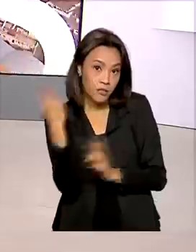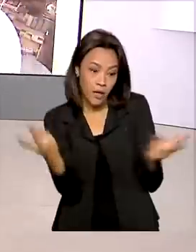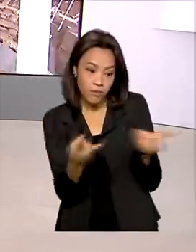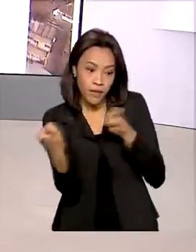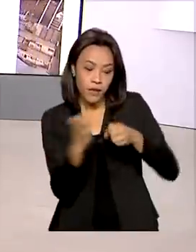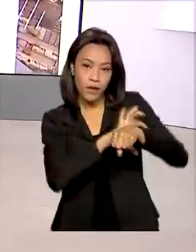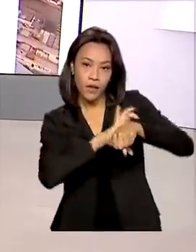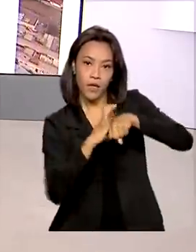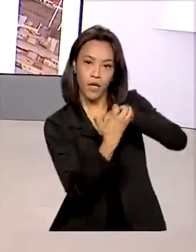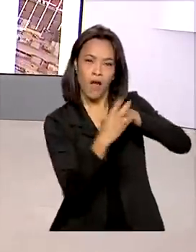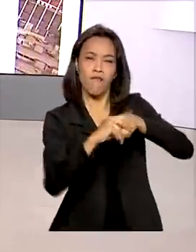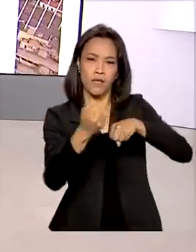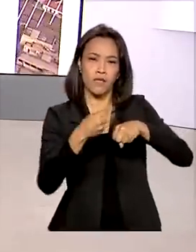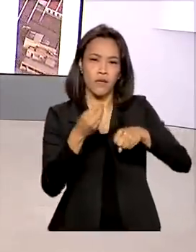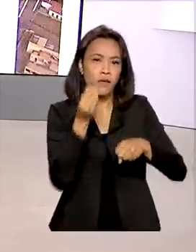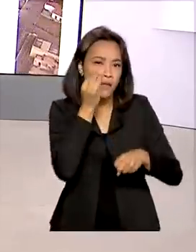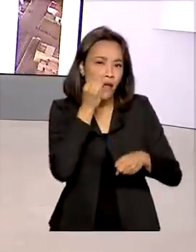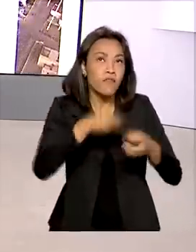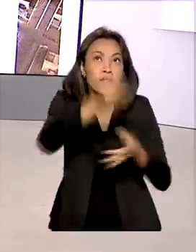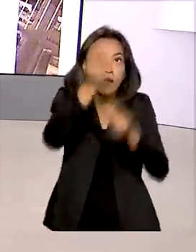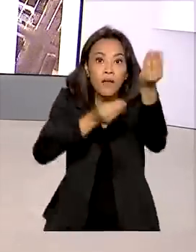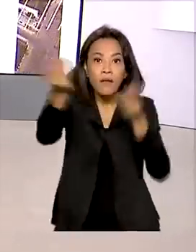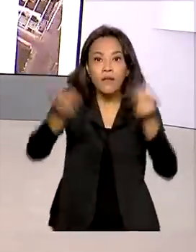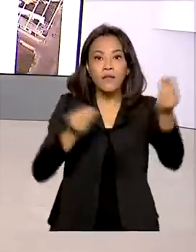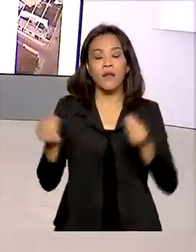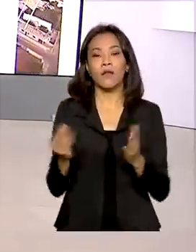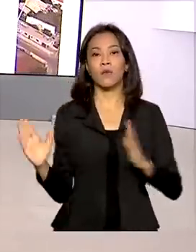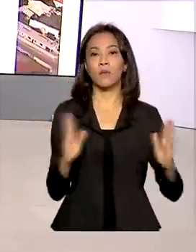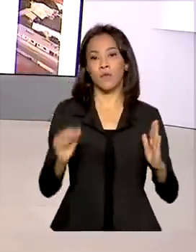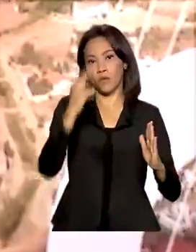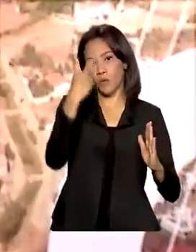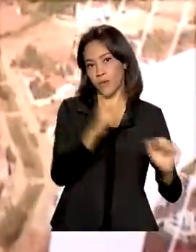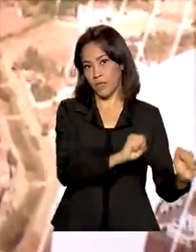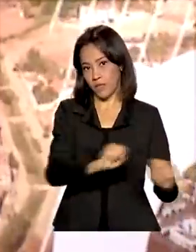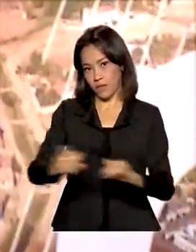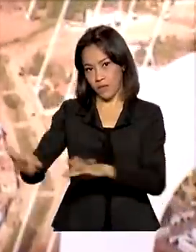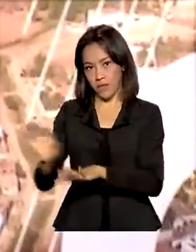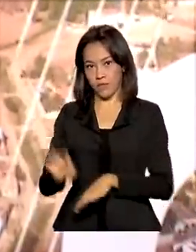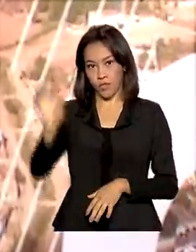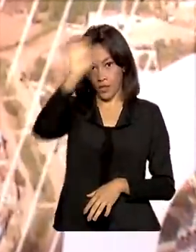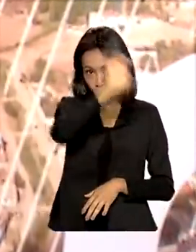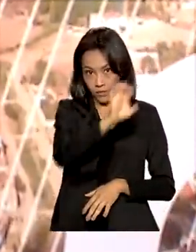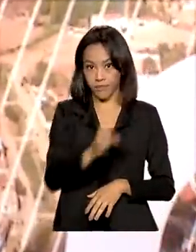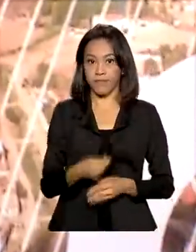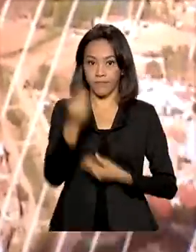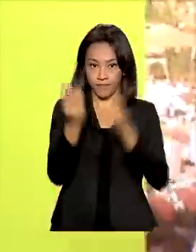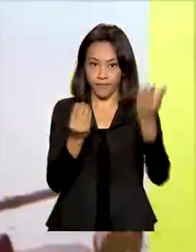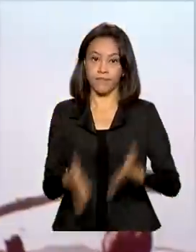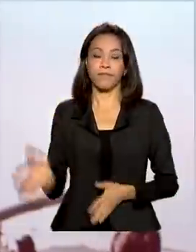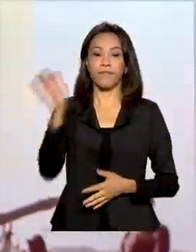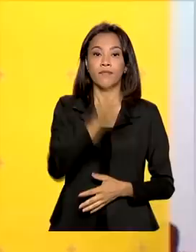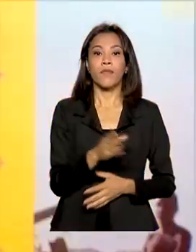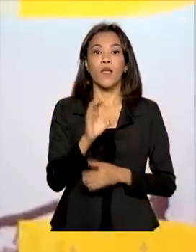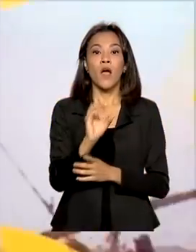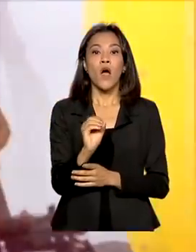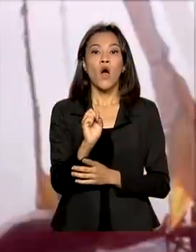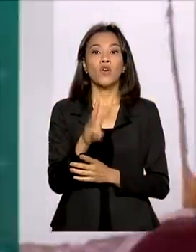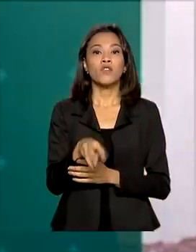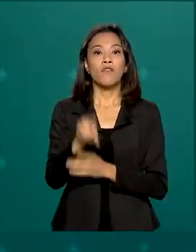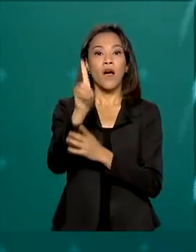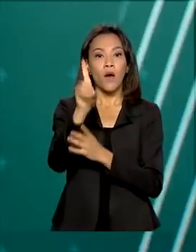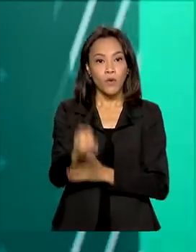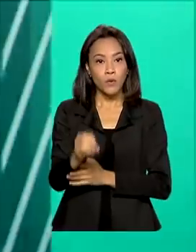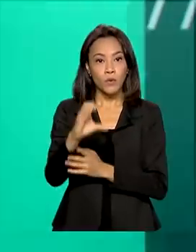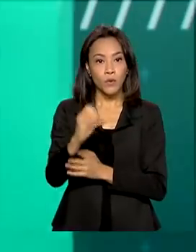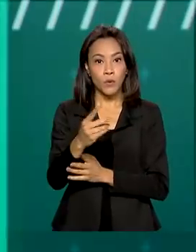serão entregues aos estados nas próximas duas semanas. A Fundação Oswaldo Cruz recebeu autorização